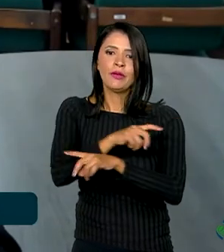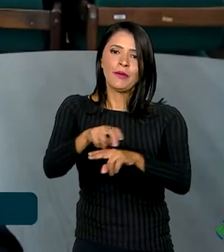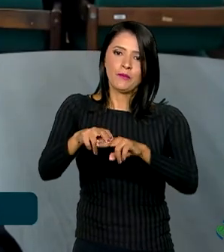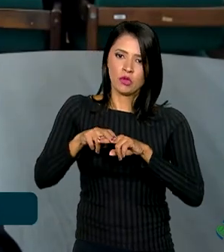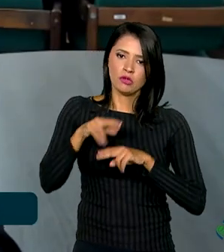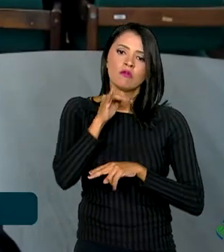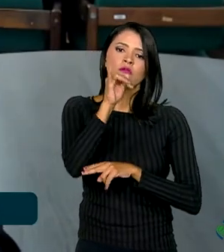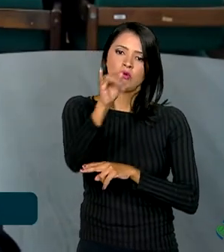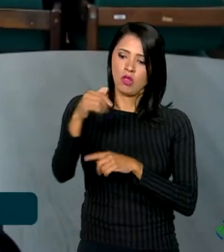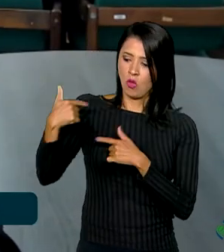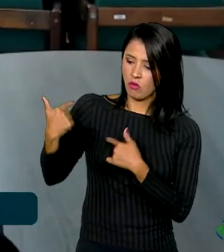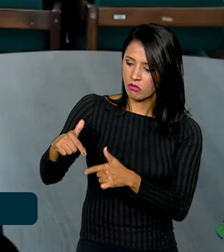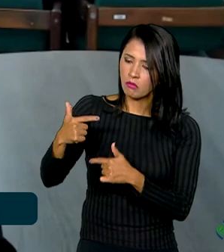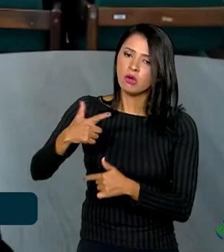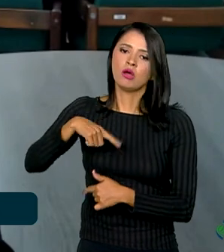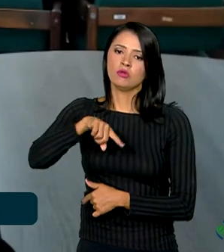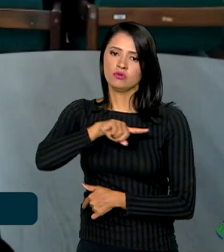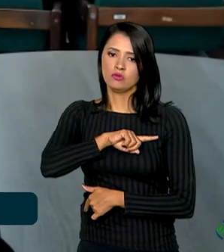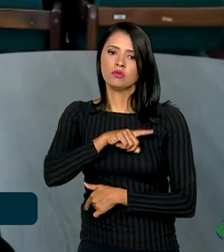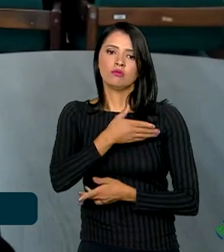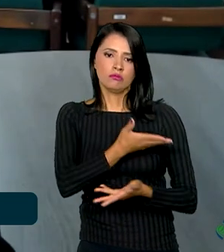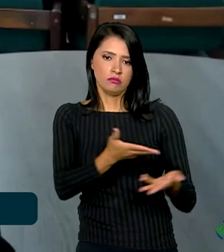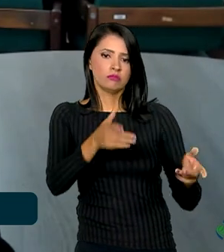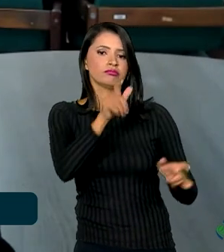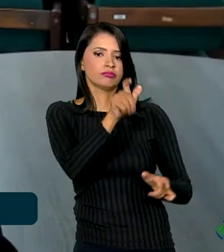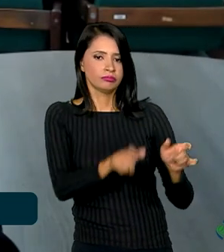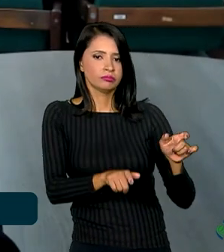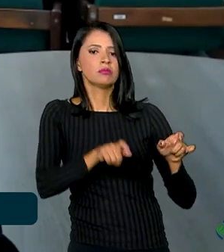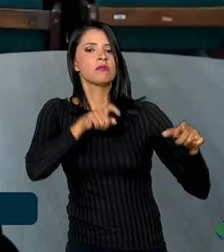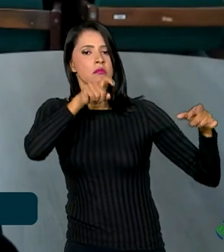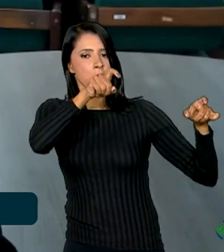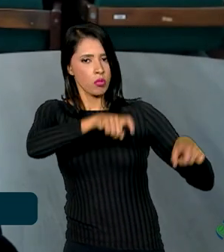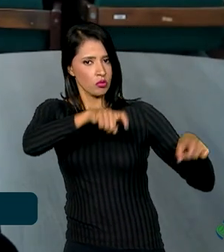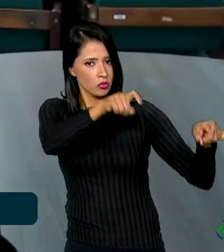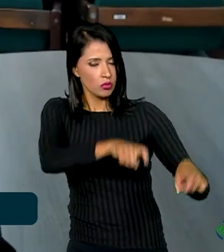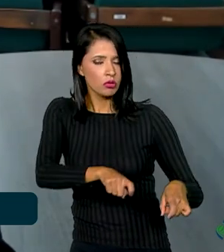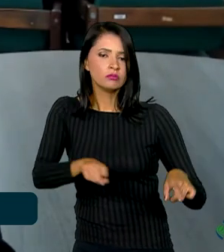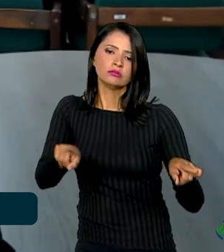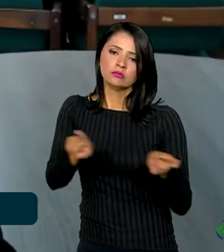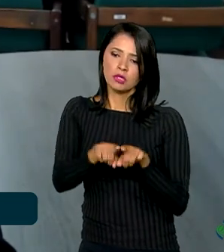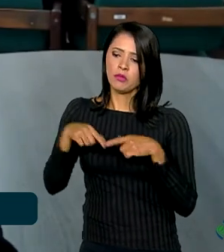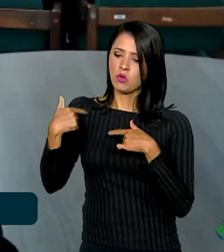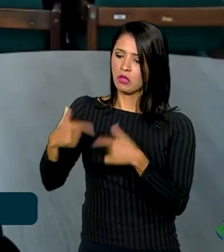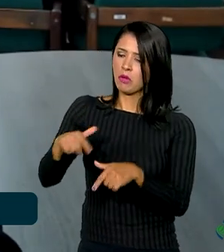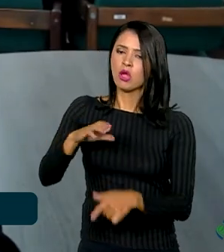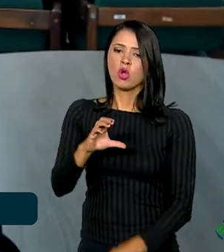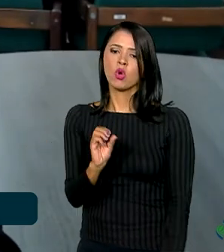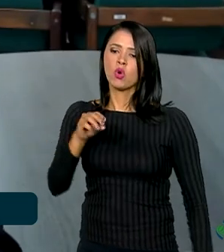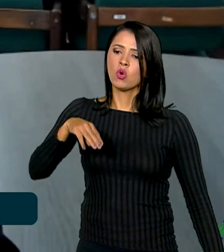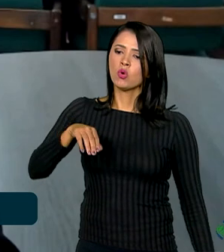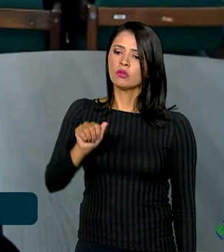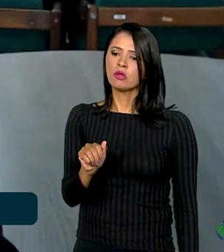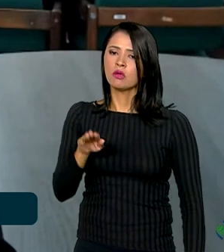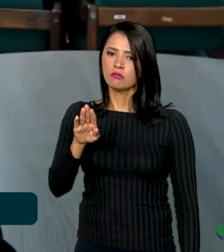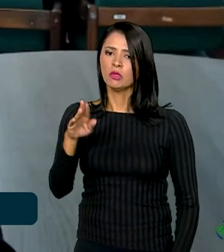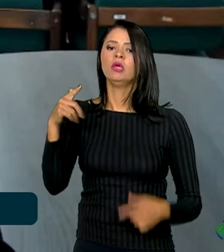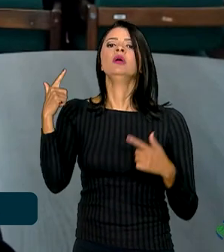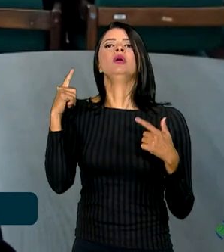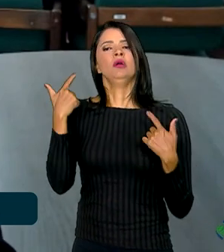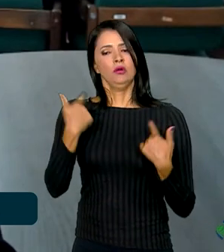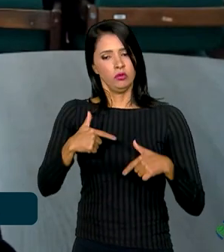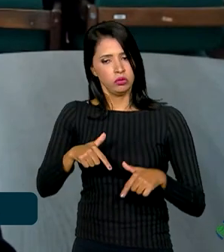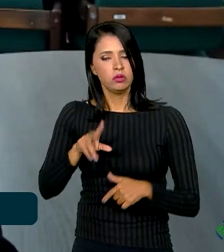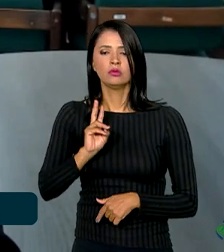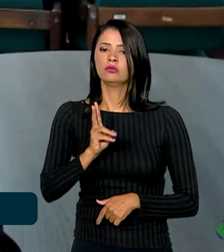trabalho árduo dos nossos produtores brasileiros e o trabalho também da Conab muito árduo, que continuará em campo